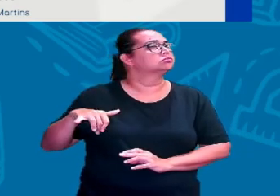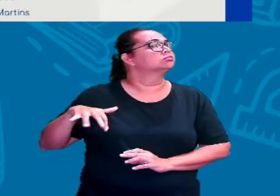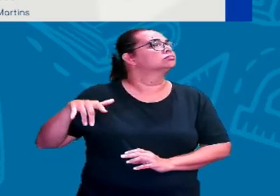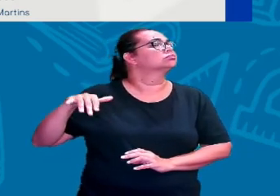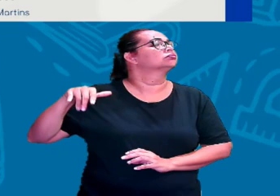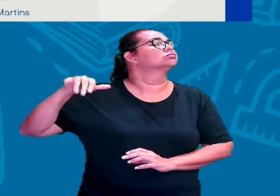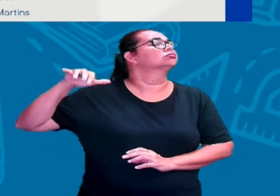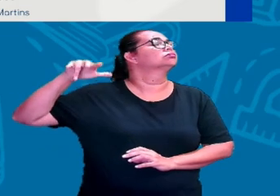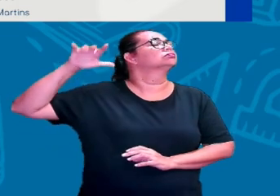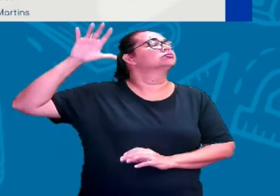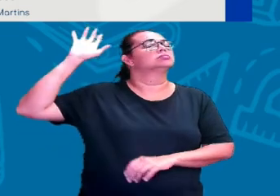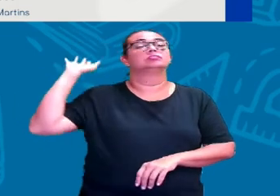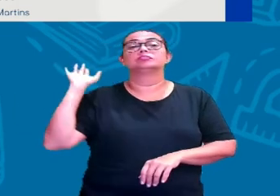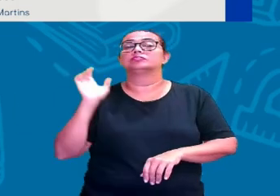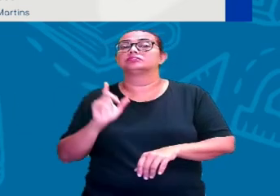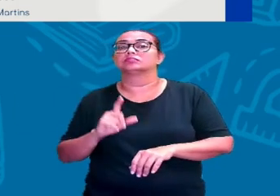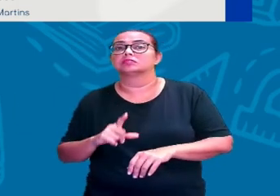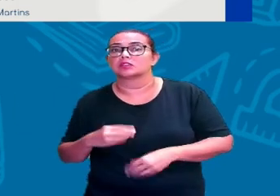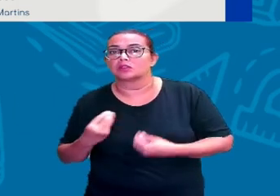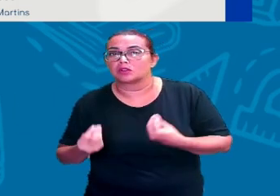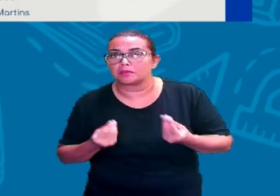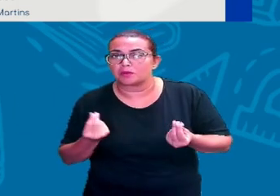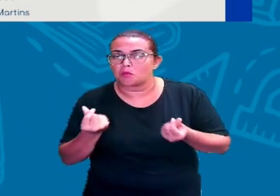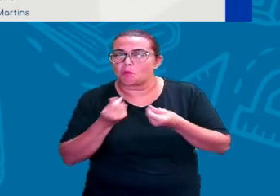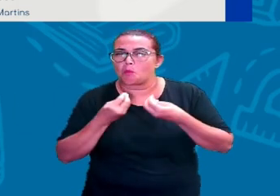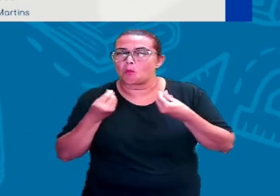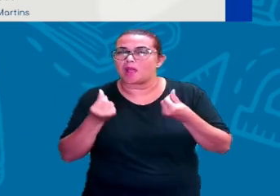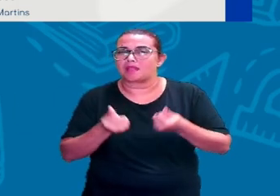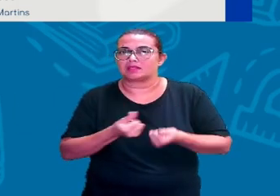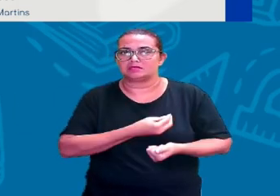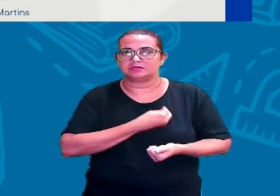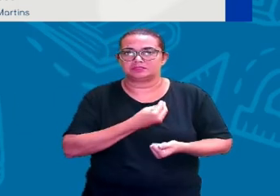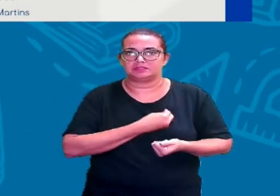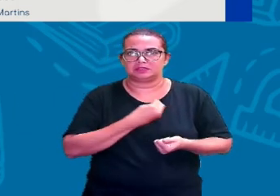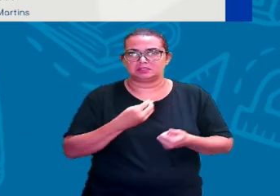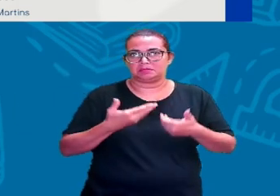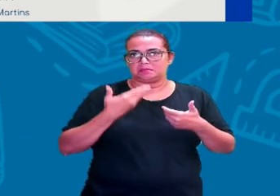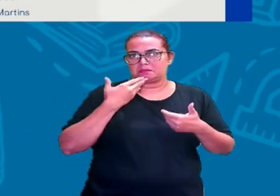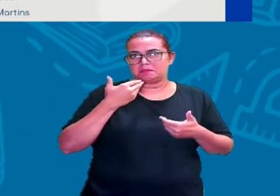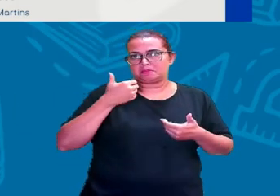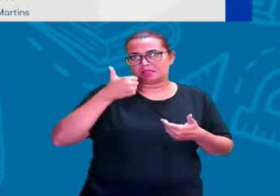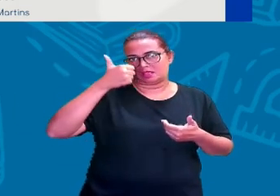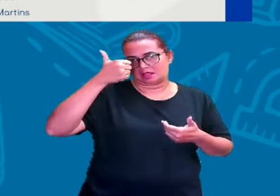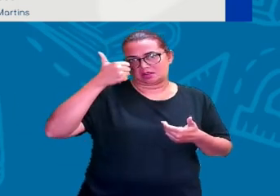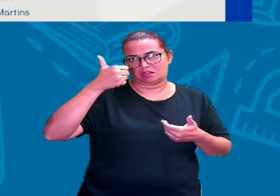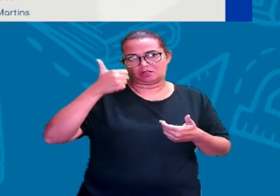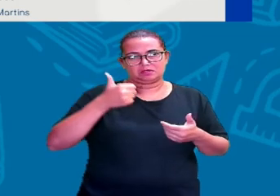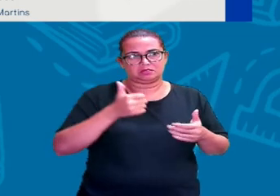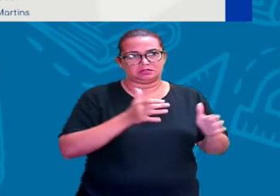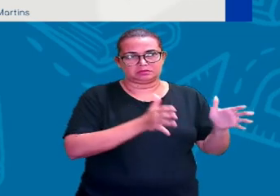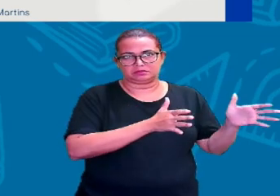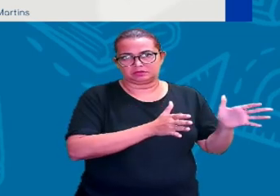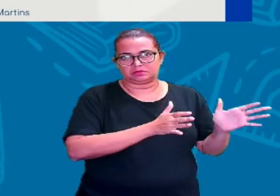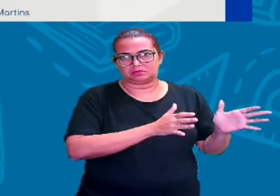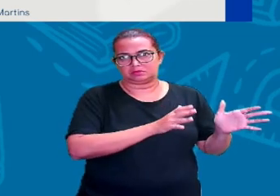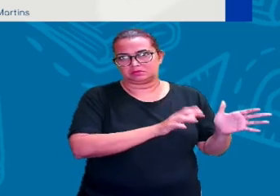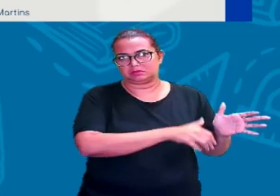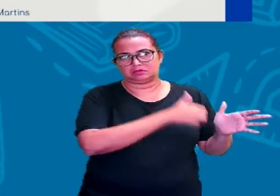E a expectativa e a qualidade de vida aumentou em relação ao período paleolítico.